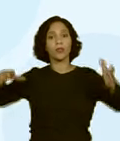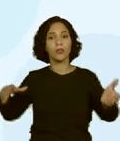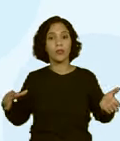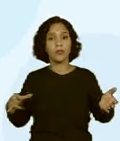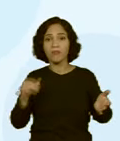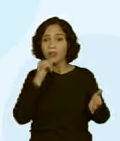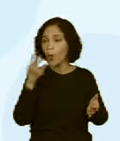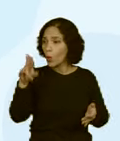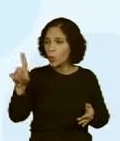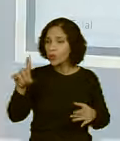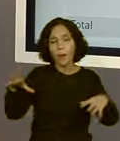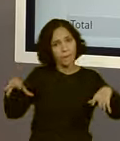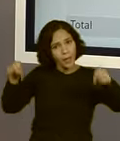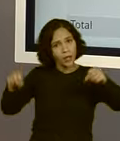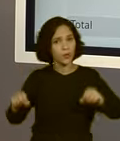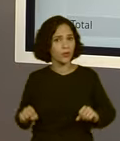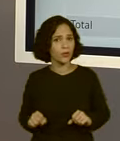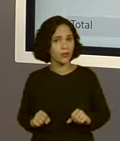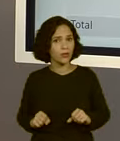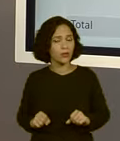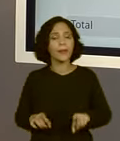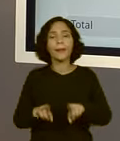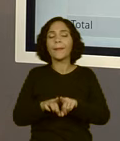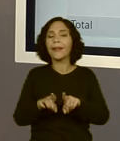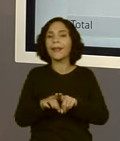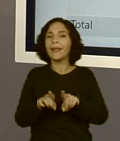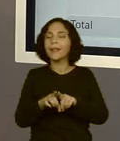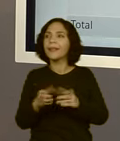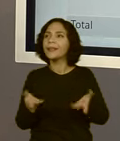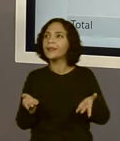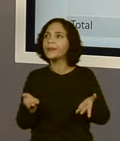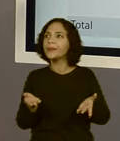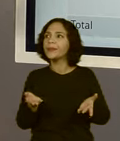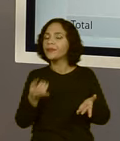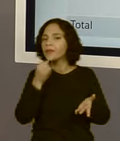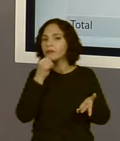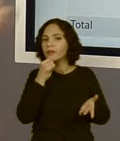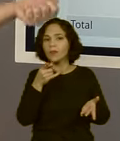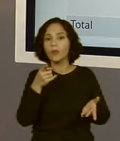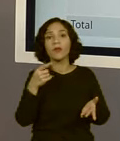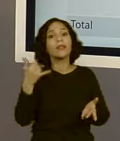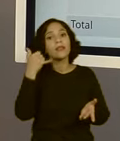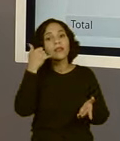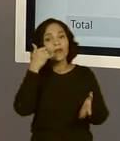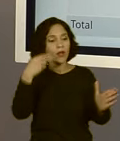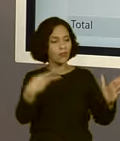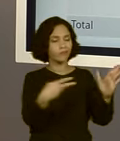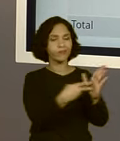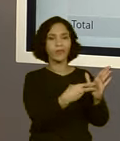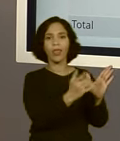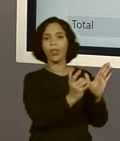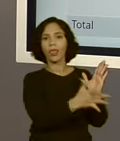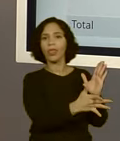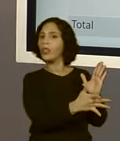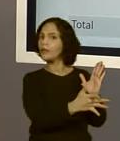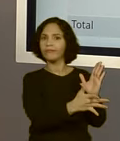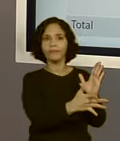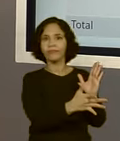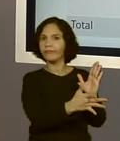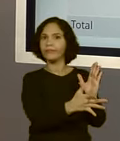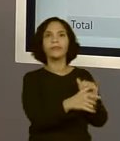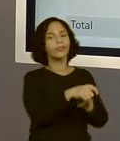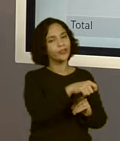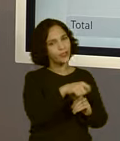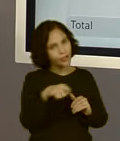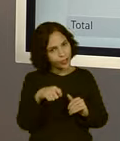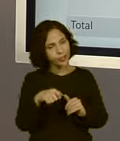quando não estiver usando, ou tirar o carregador do celular, né? Quando não